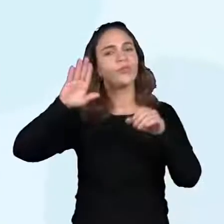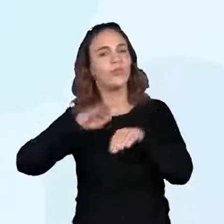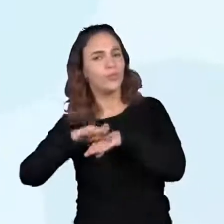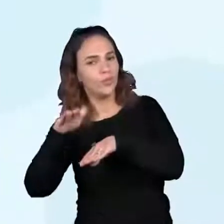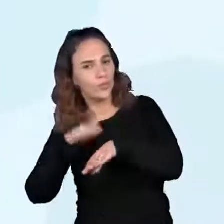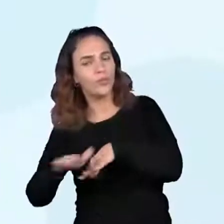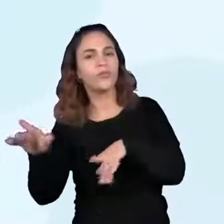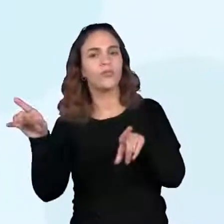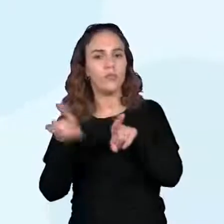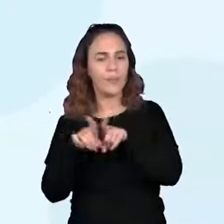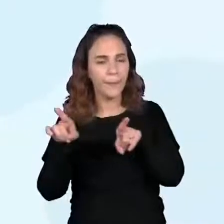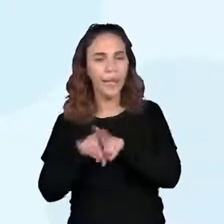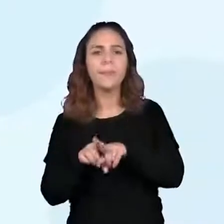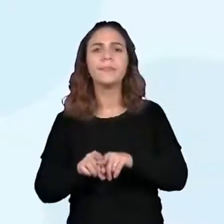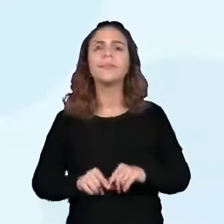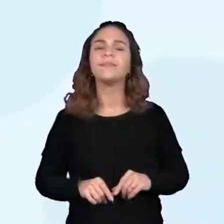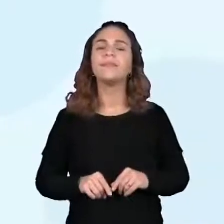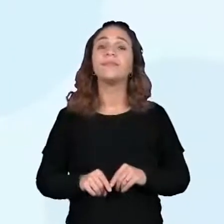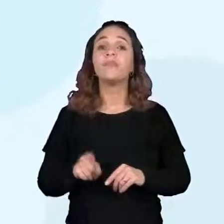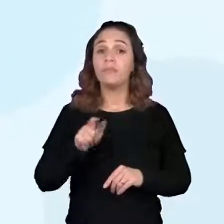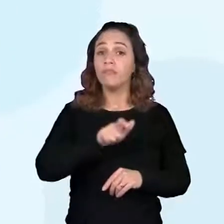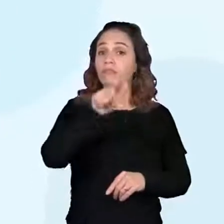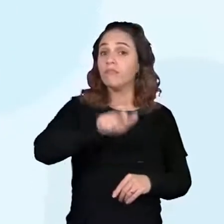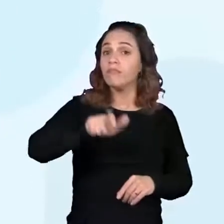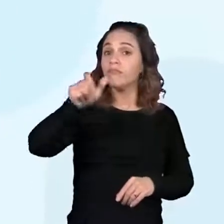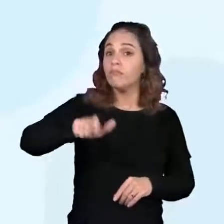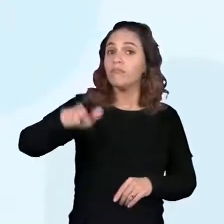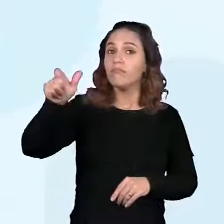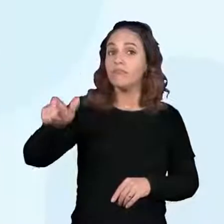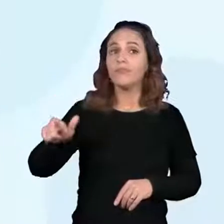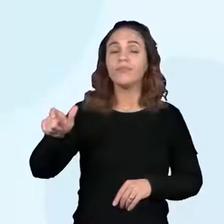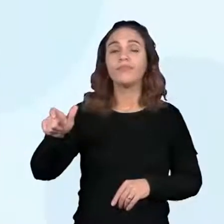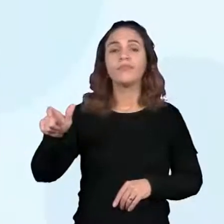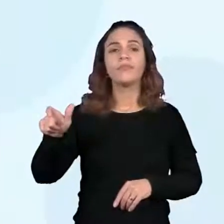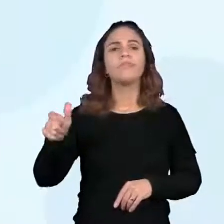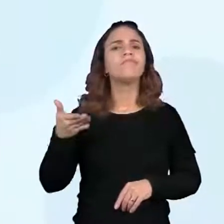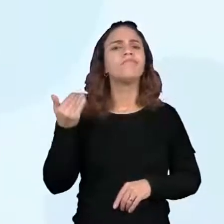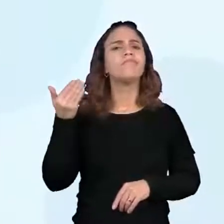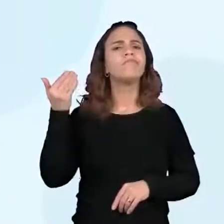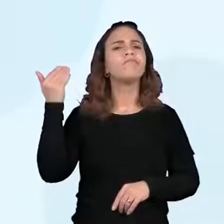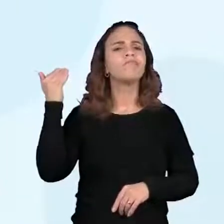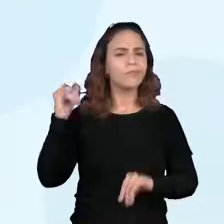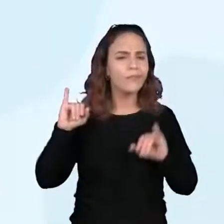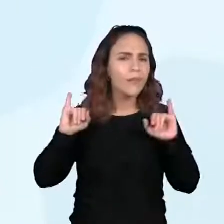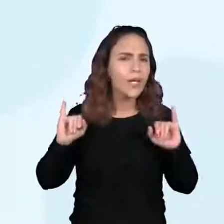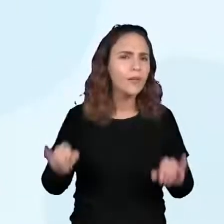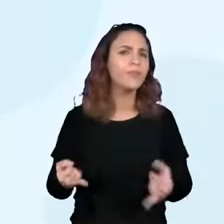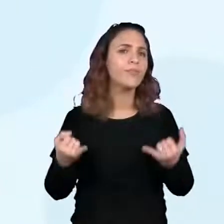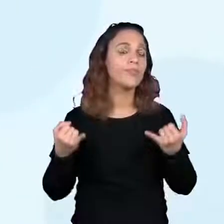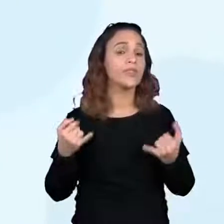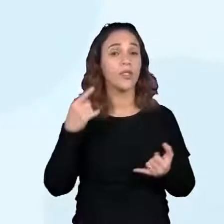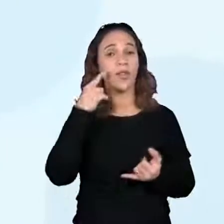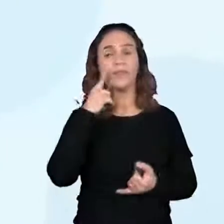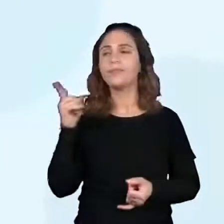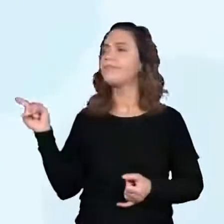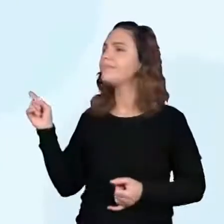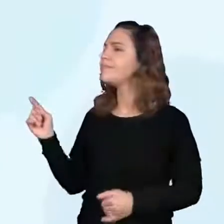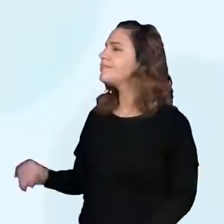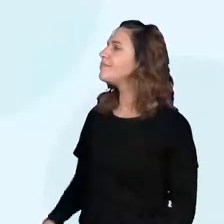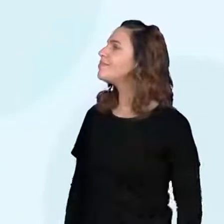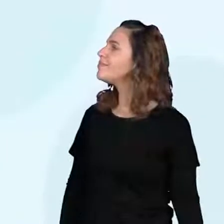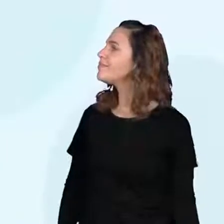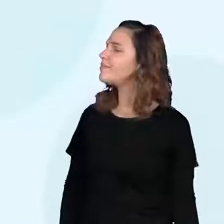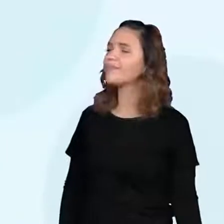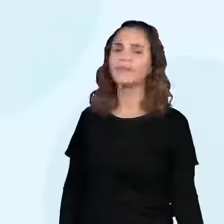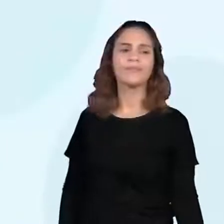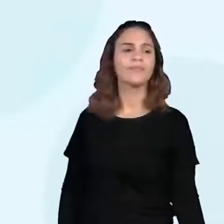movimentação deles, as pessoas também utilizavam outros